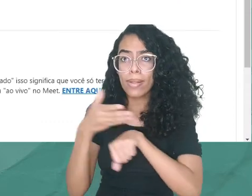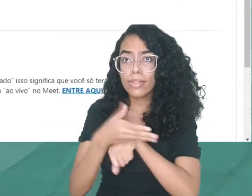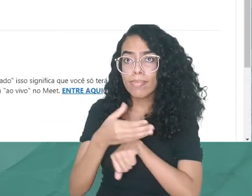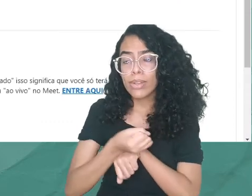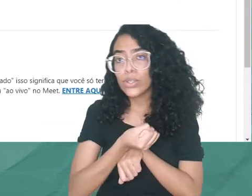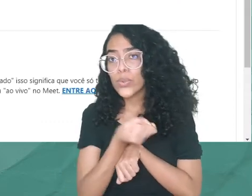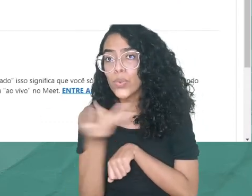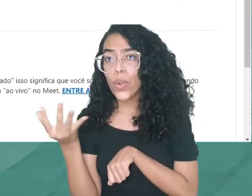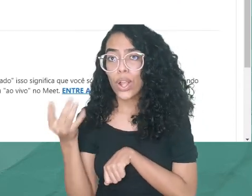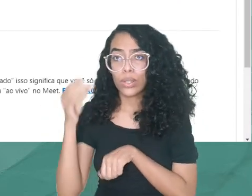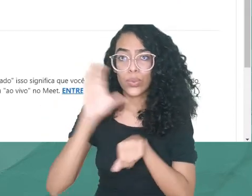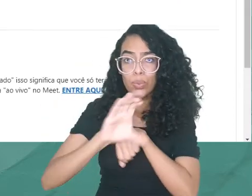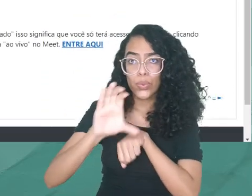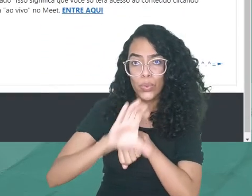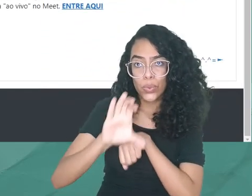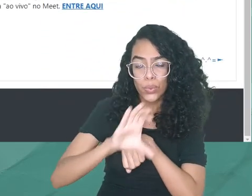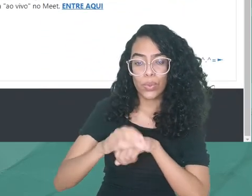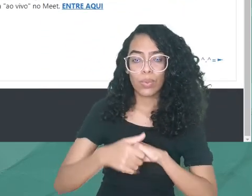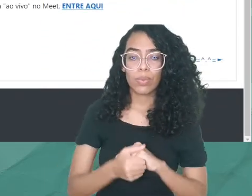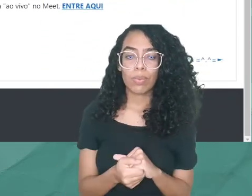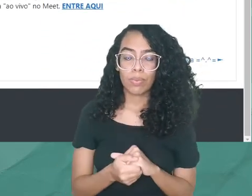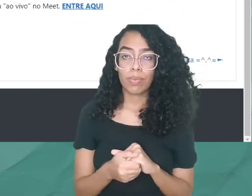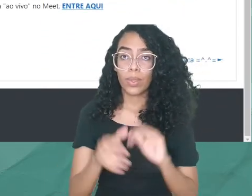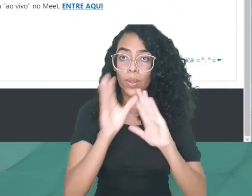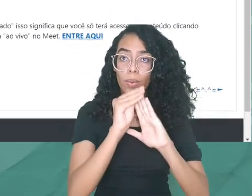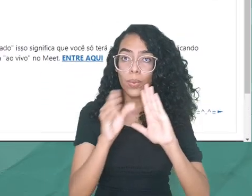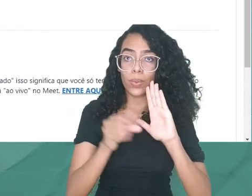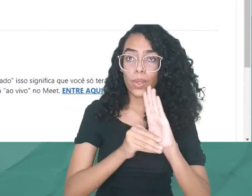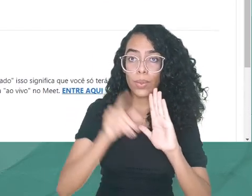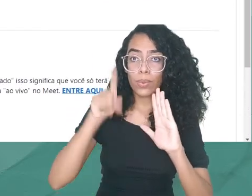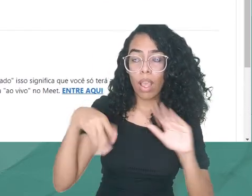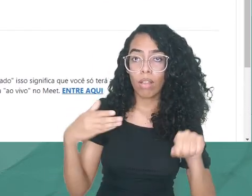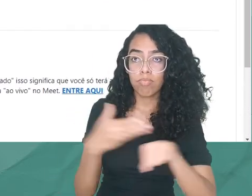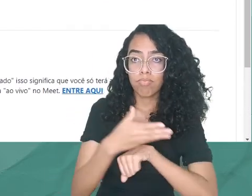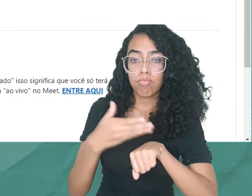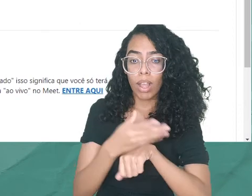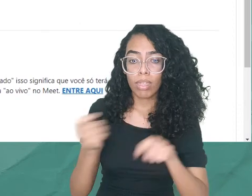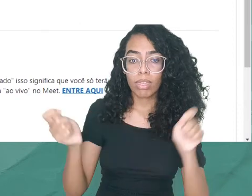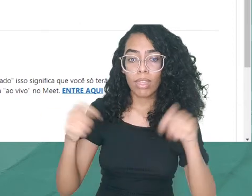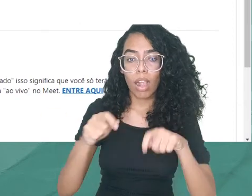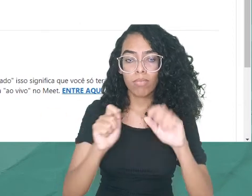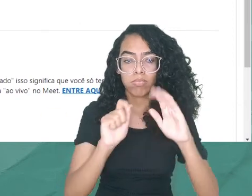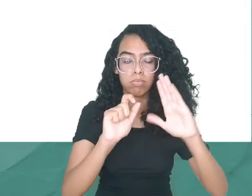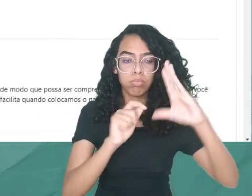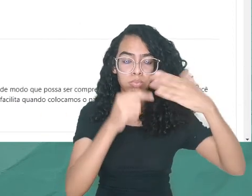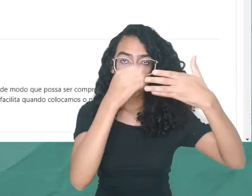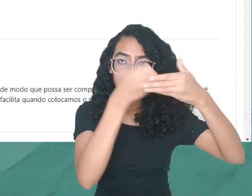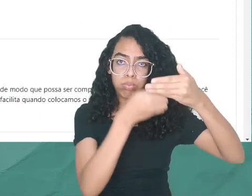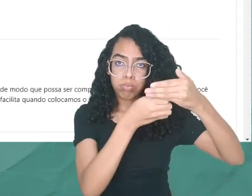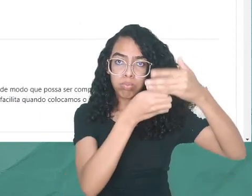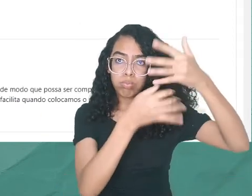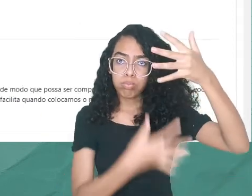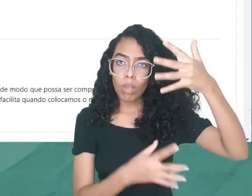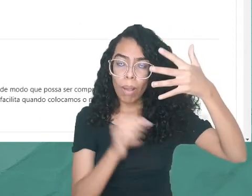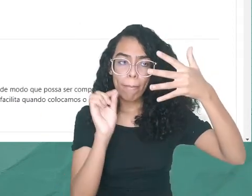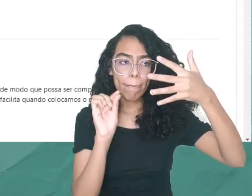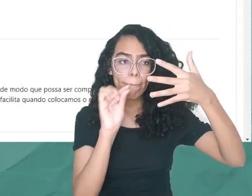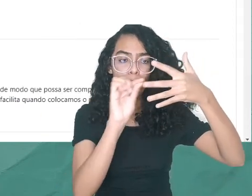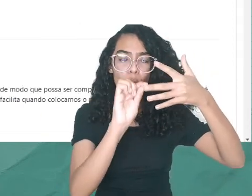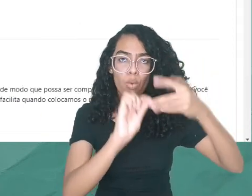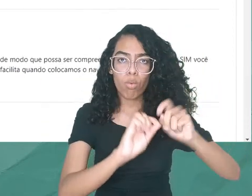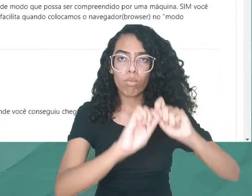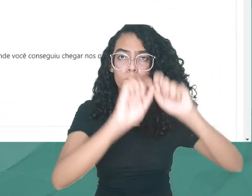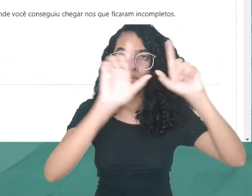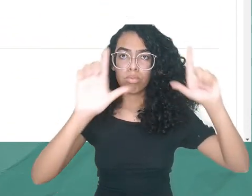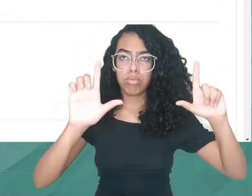professores e monitores. O conteúdo do curso pode ser acessado clicando nos tópicos. Esses tópicos podem ser editados